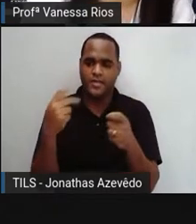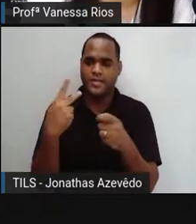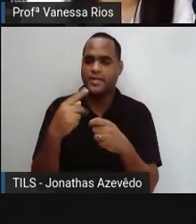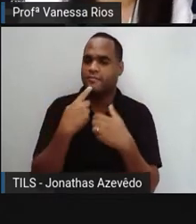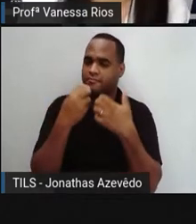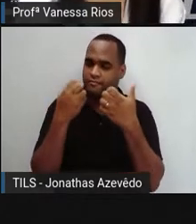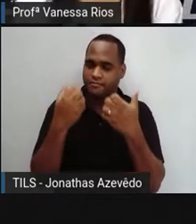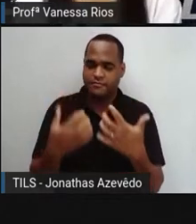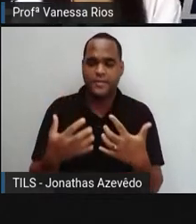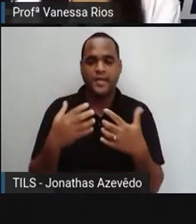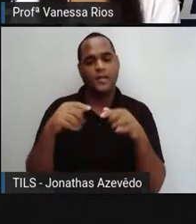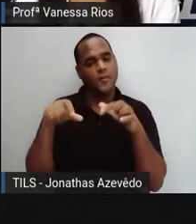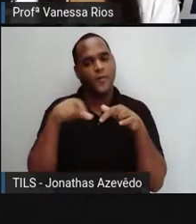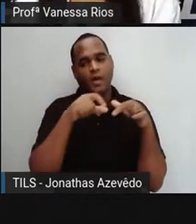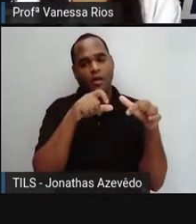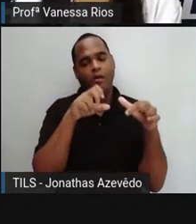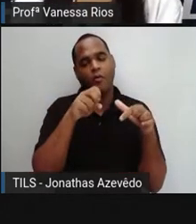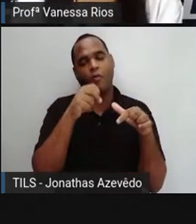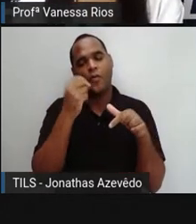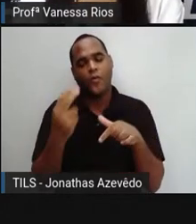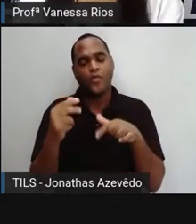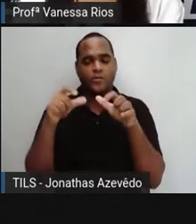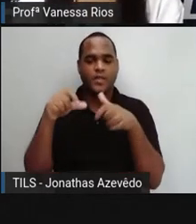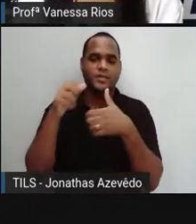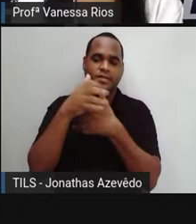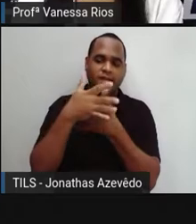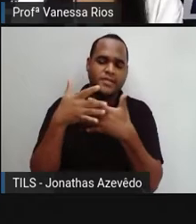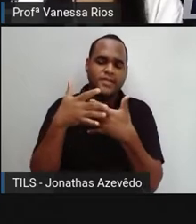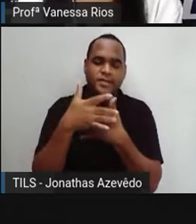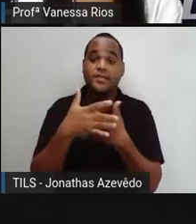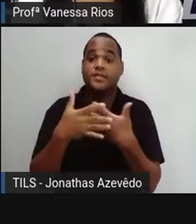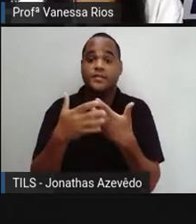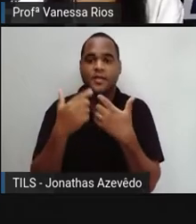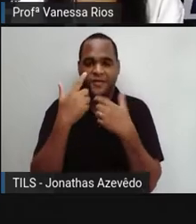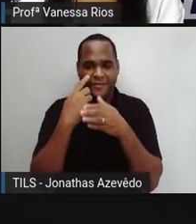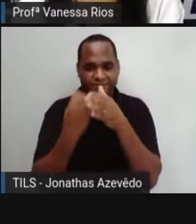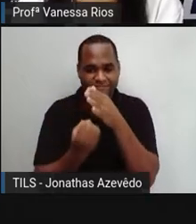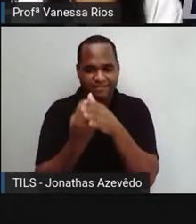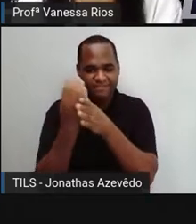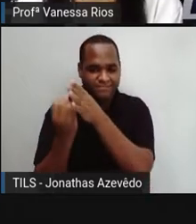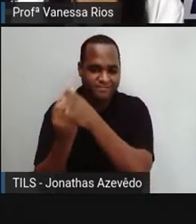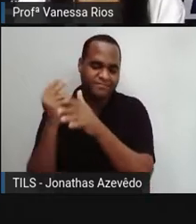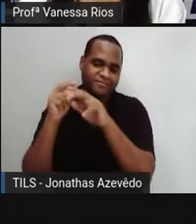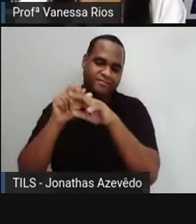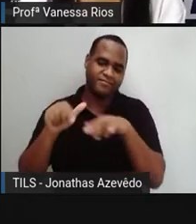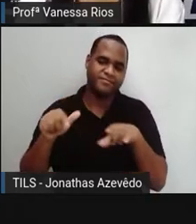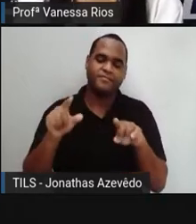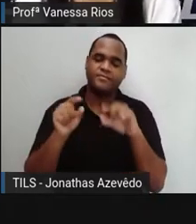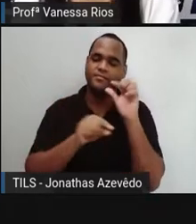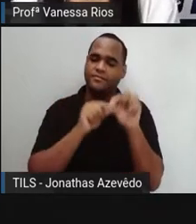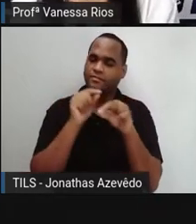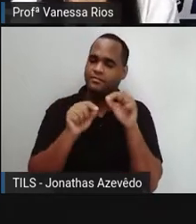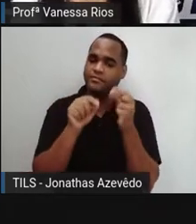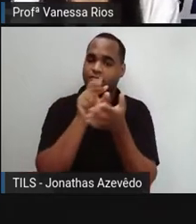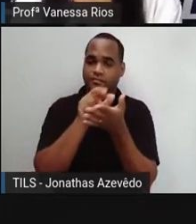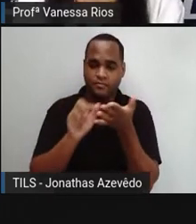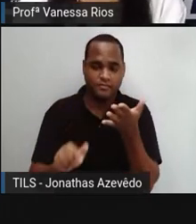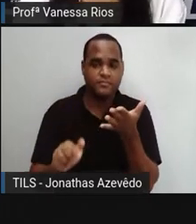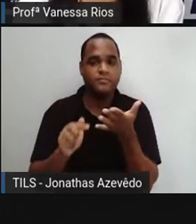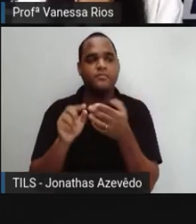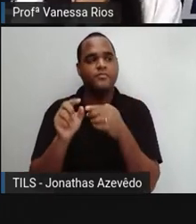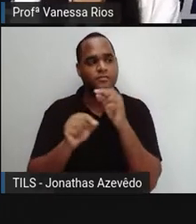determinado lugar, uma cidade. Então, gente via na produção dos álbuns, né? A coleção,